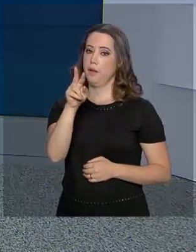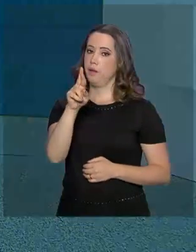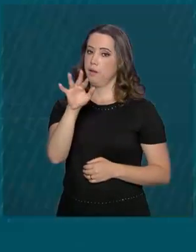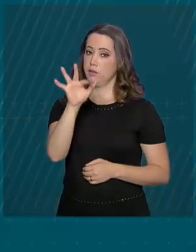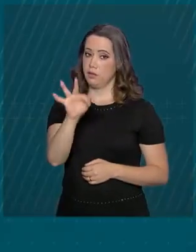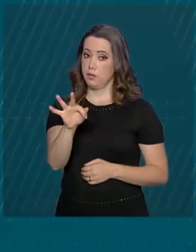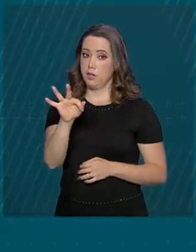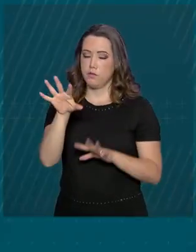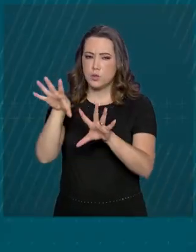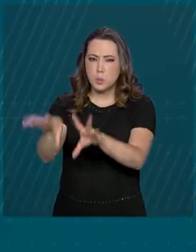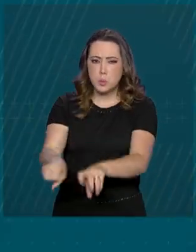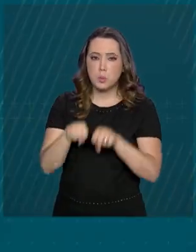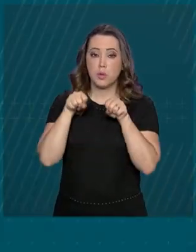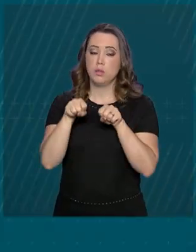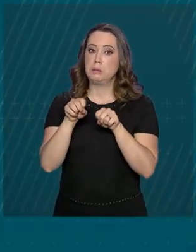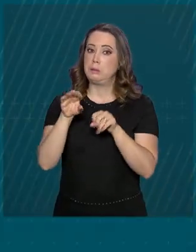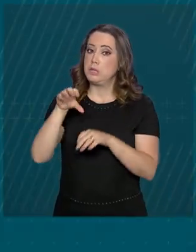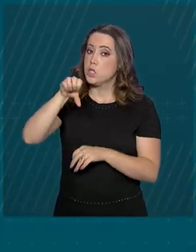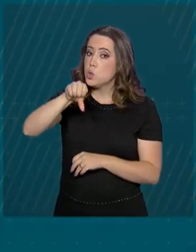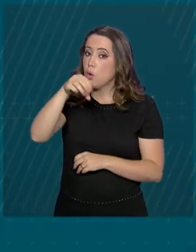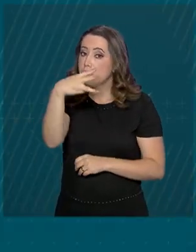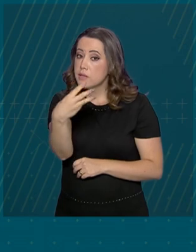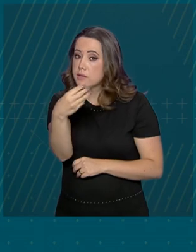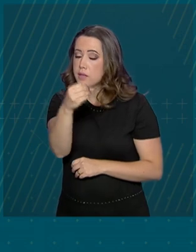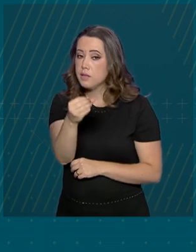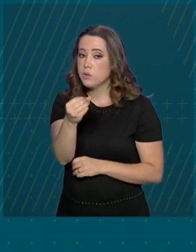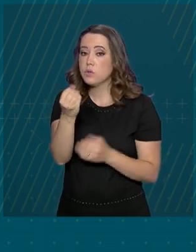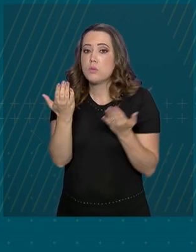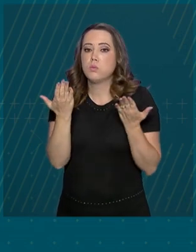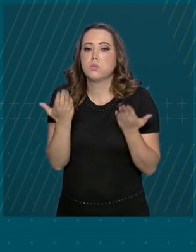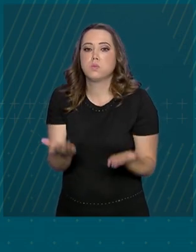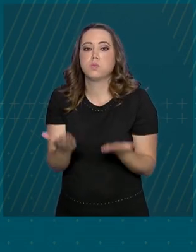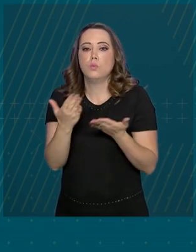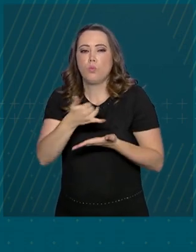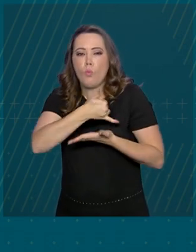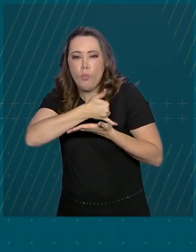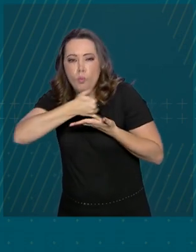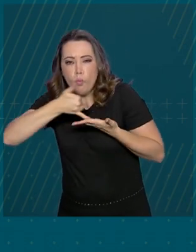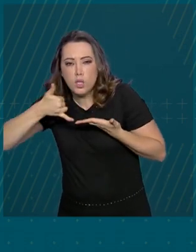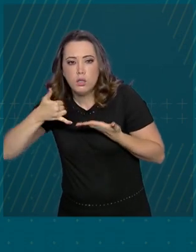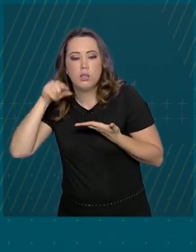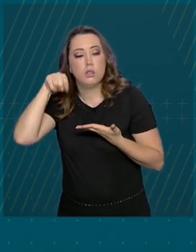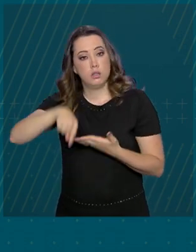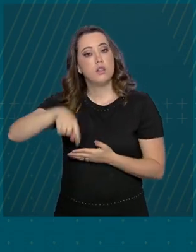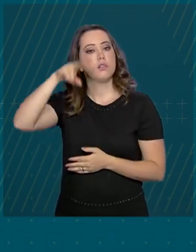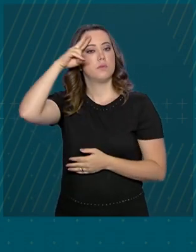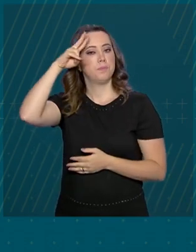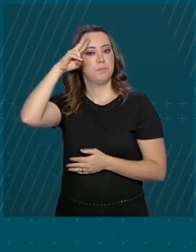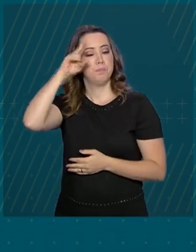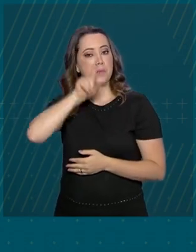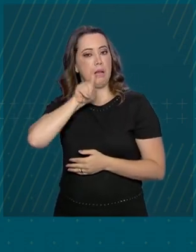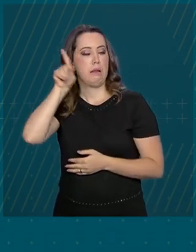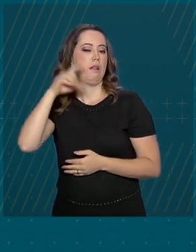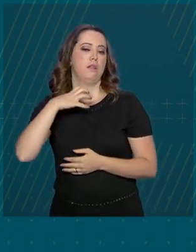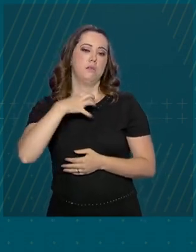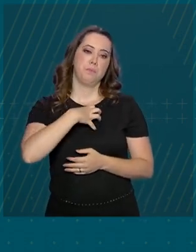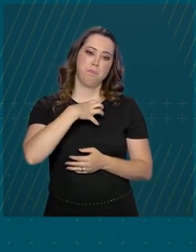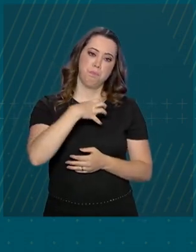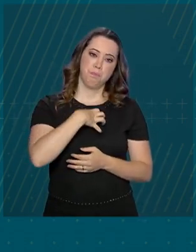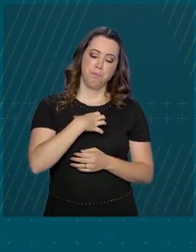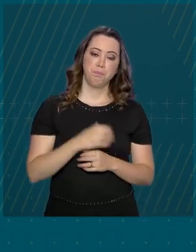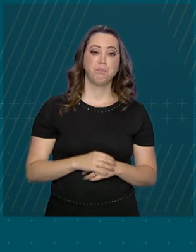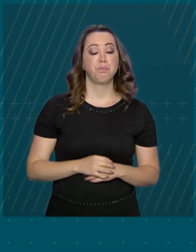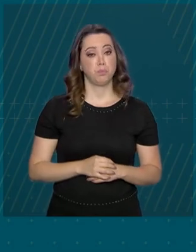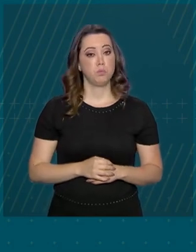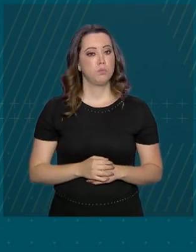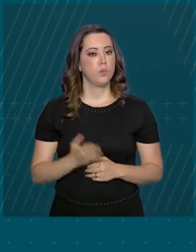apreendeu cerca de 930 quilos de cocaína na madrugada desta segunda-feira, na cidade de Feira de Santana, na Bahia.